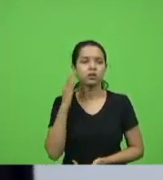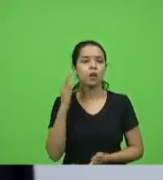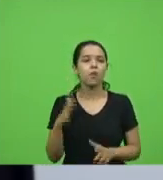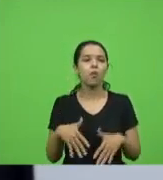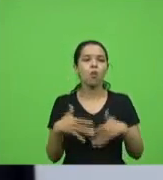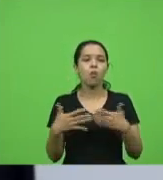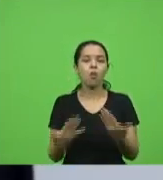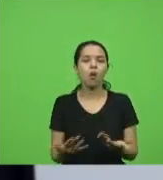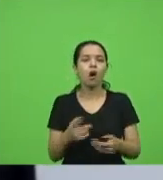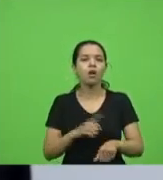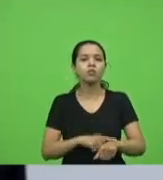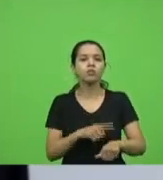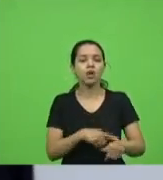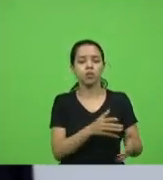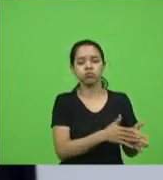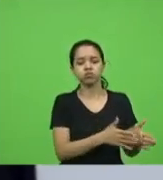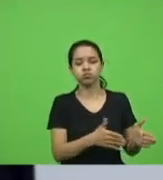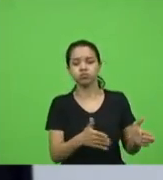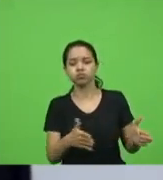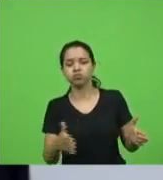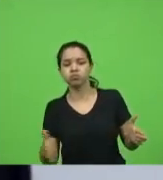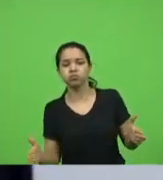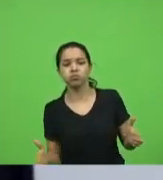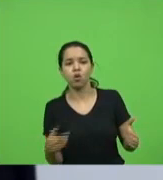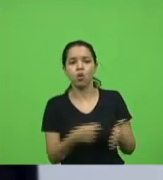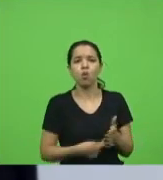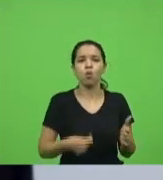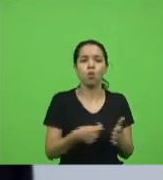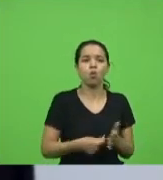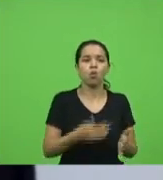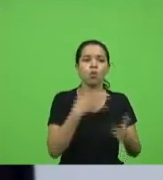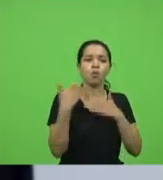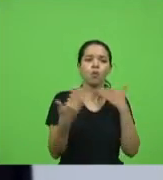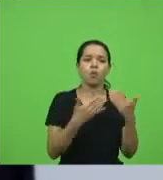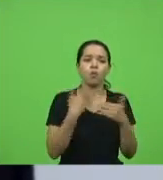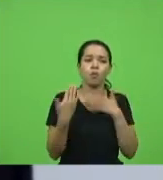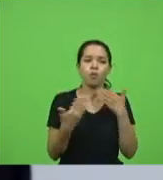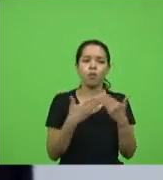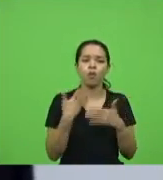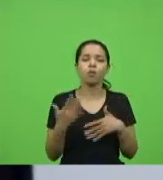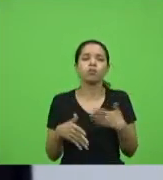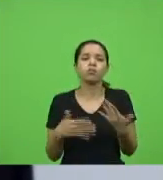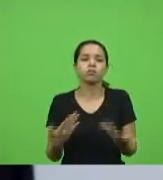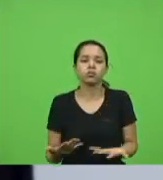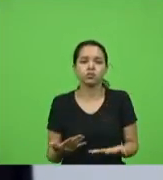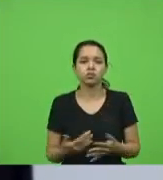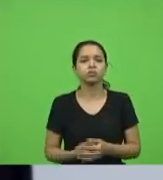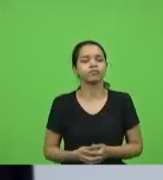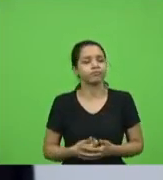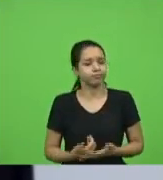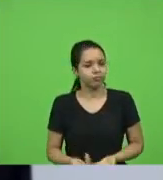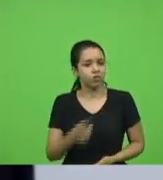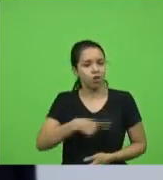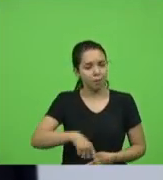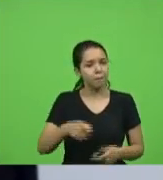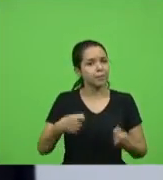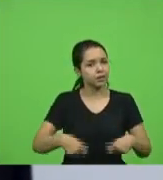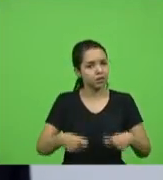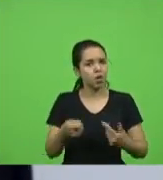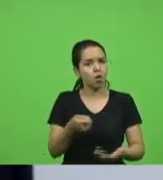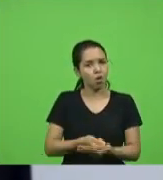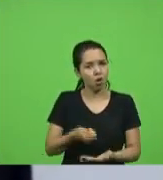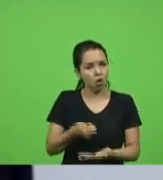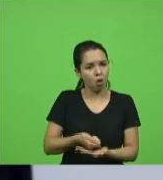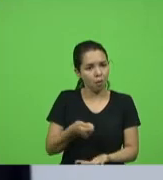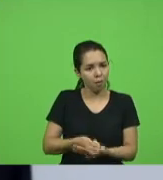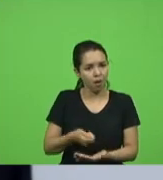nessa luta nessa mortandade infelizmente então nós precisamos ter cobrança dos nossos